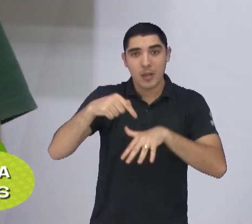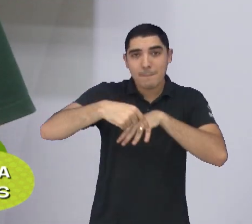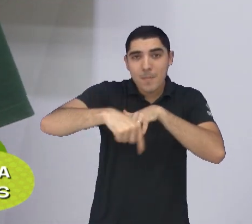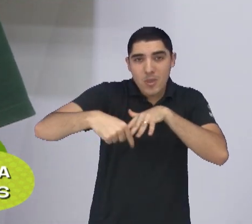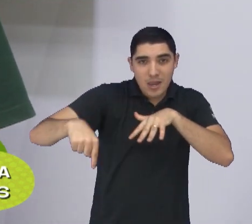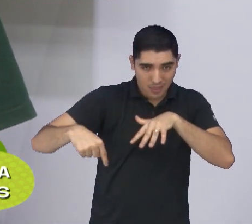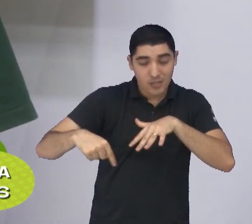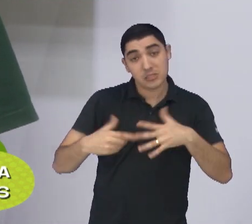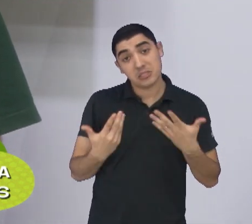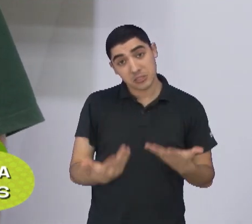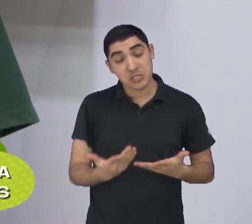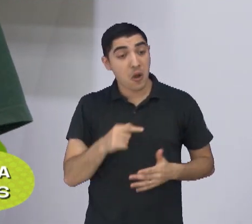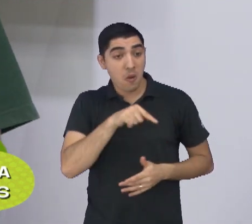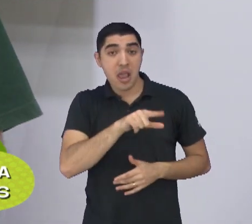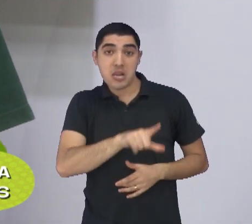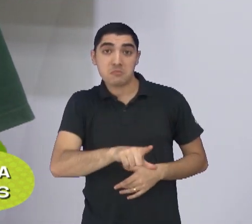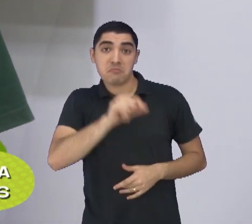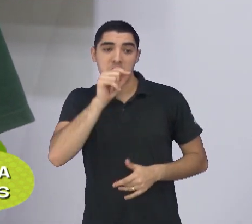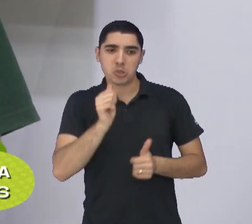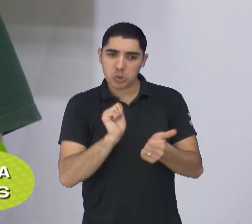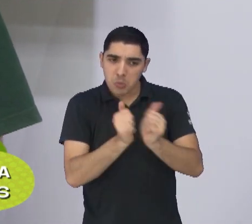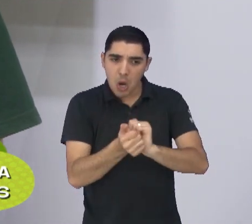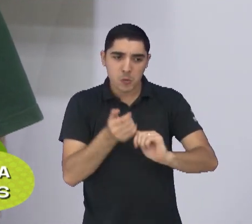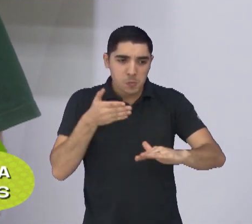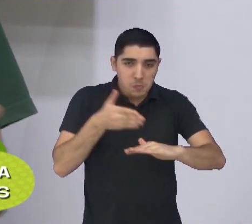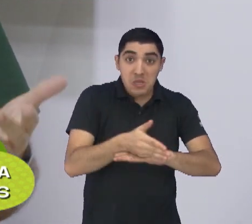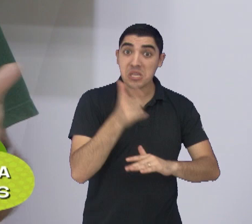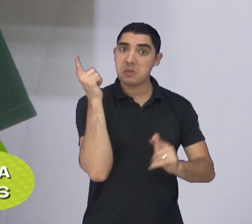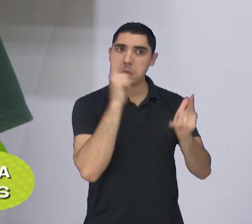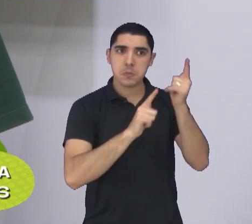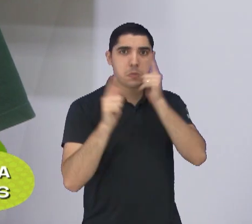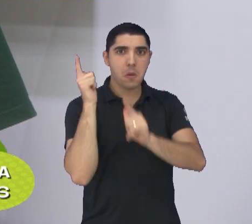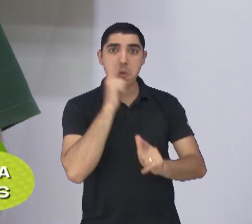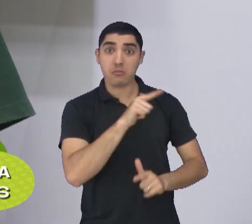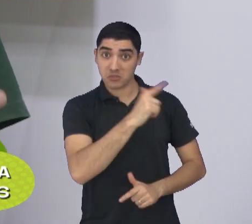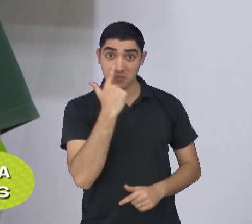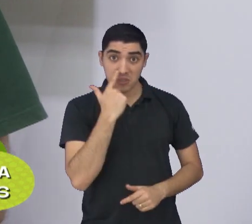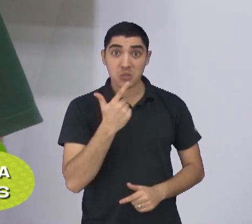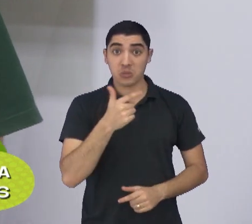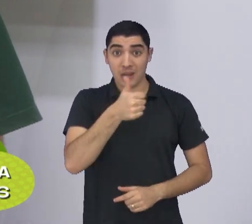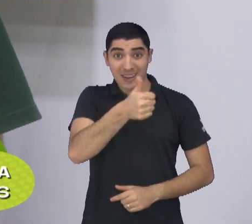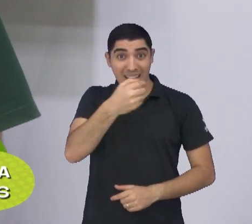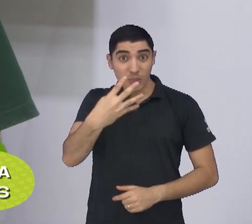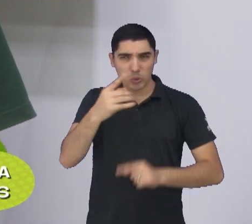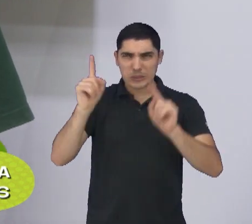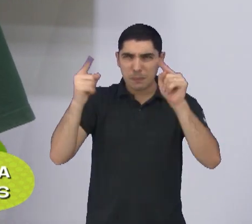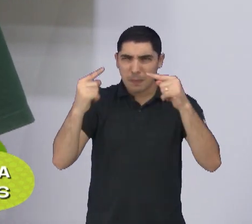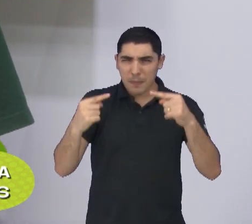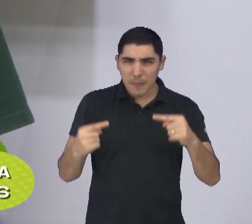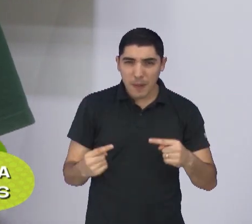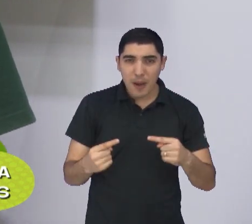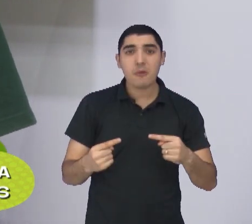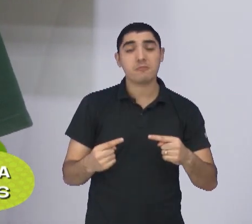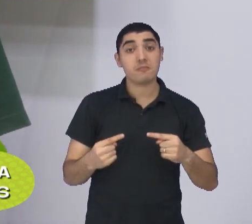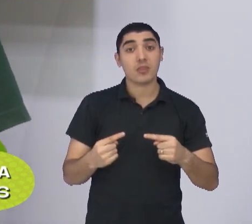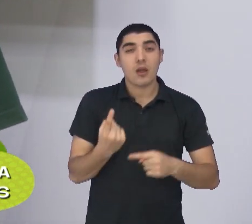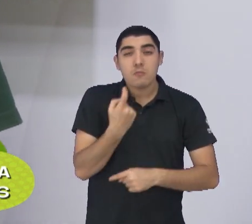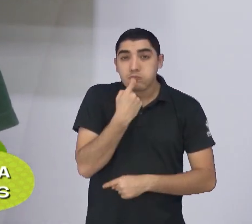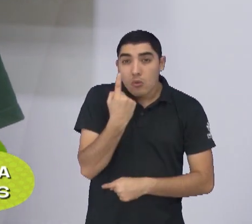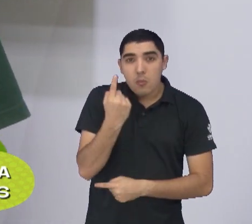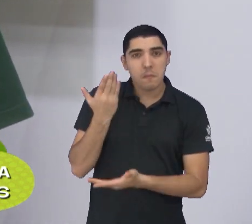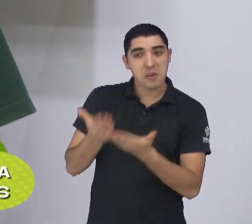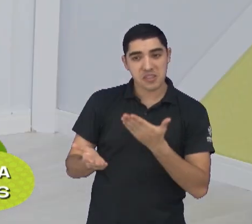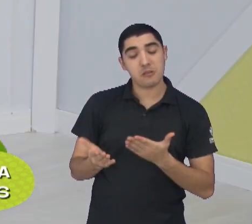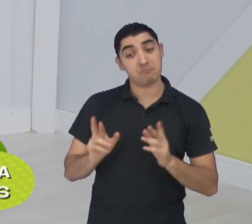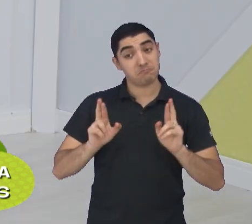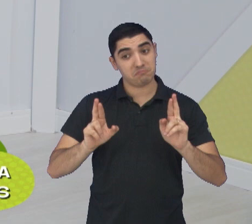a oportunidade de seguir no esporte e está fazendo carreira e vencendo, né? O cartel dela, 14 lutas, uma derrota só. Então, que consiga mais lutas e mais